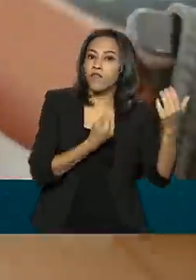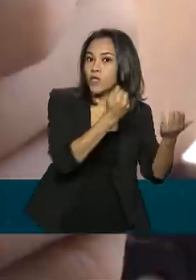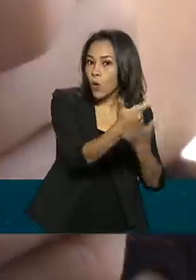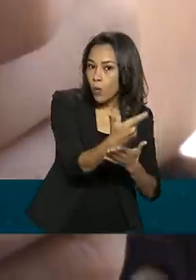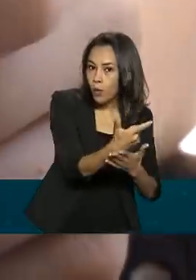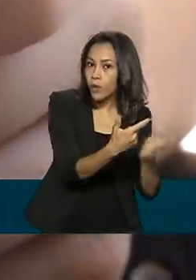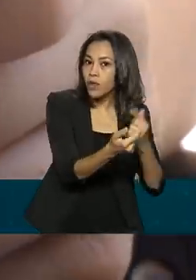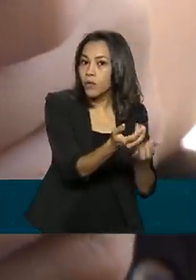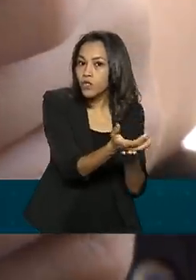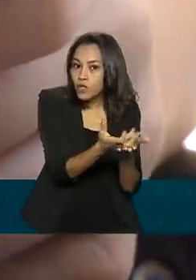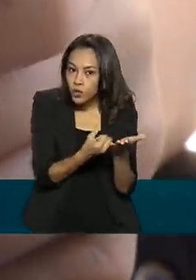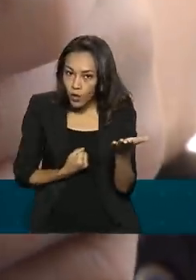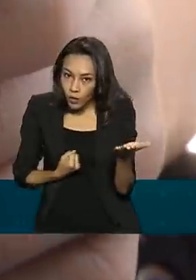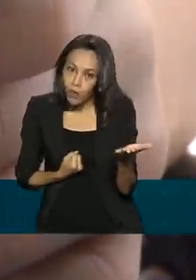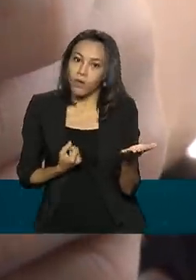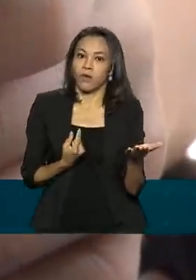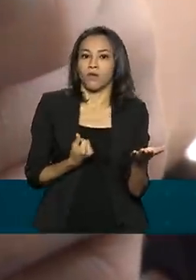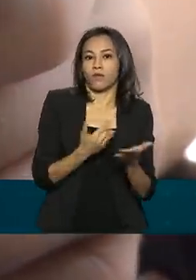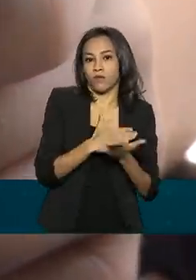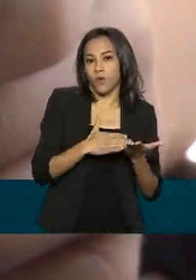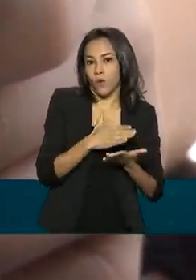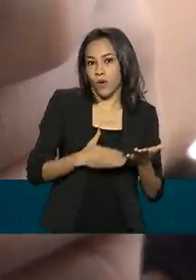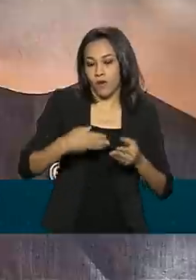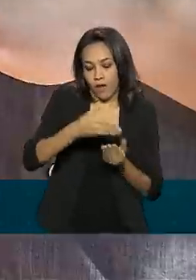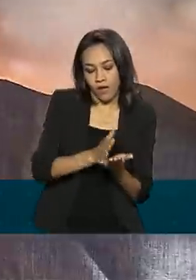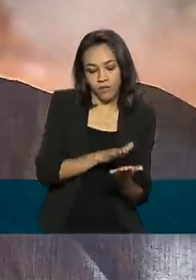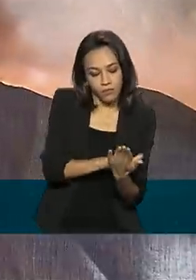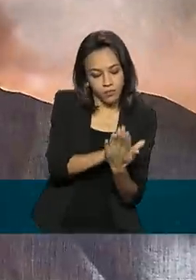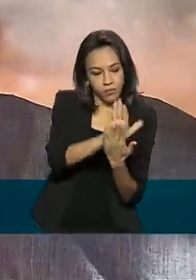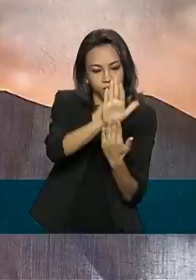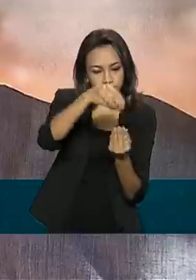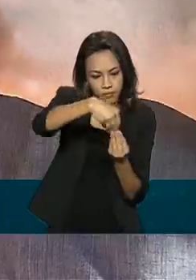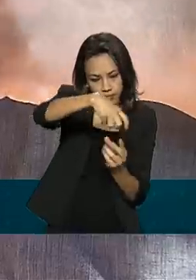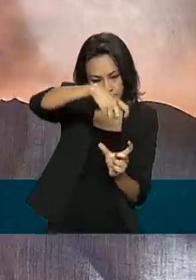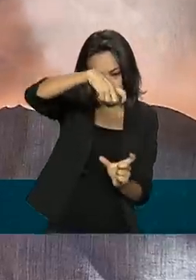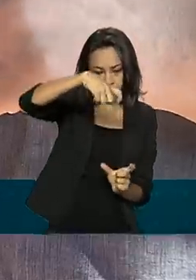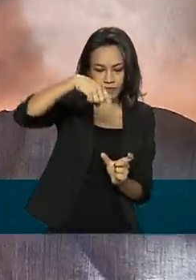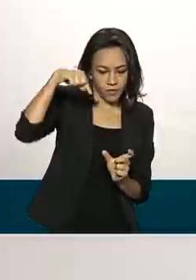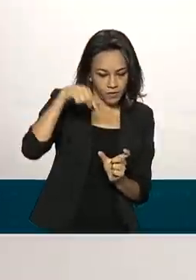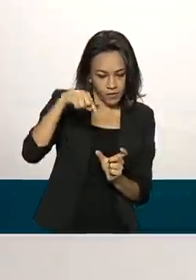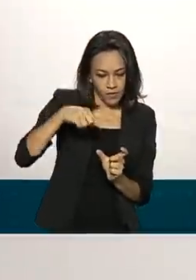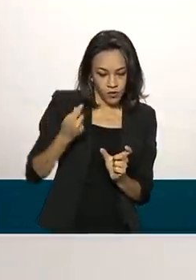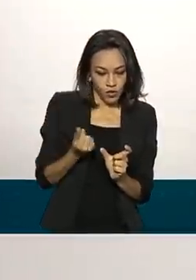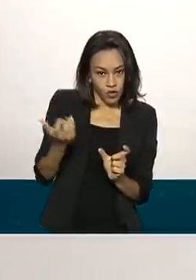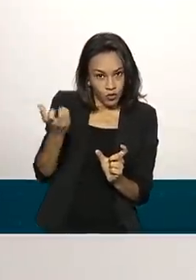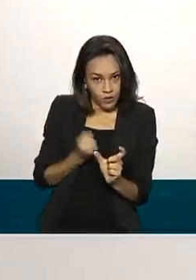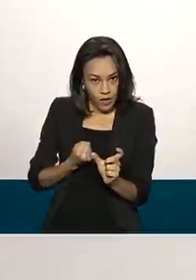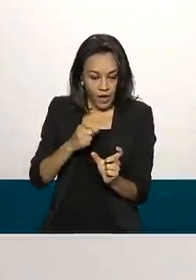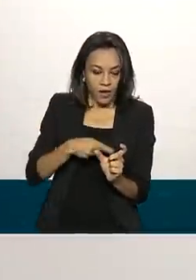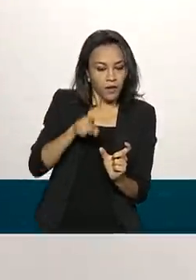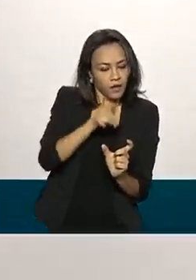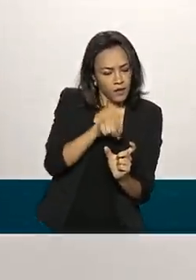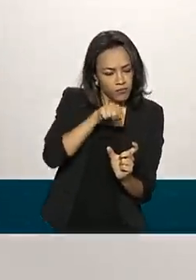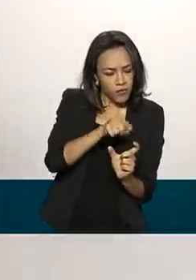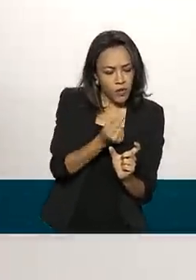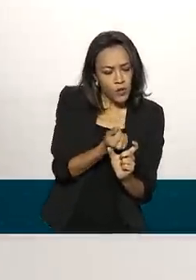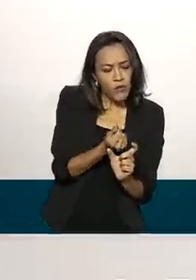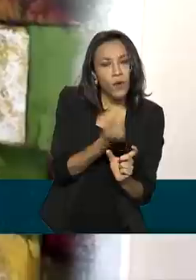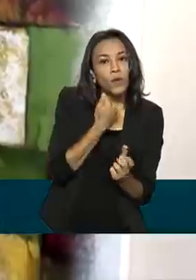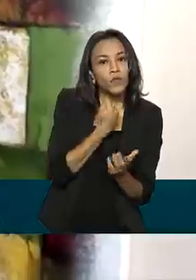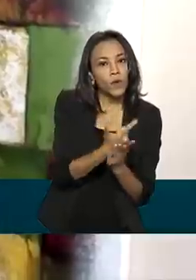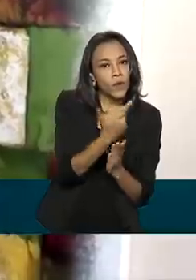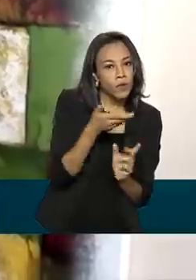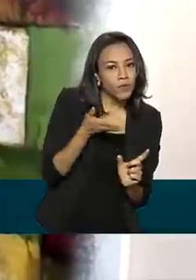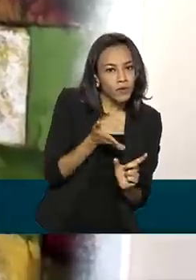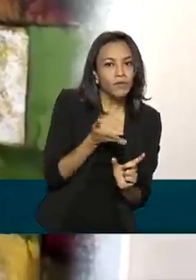compra. O extrato do cliente vai mostrar o valor correspondente ao saque e o valor correspondente à compra.